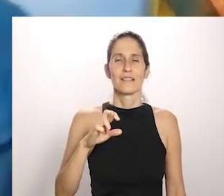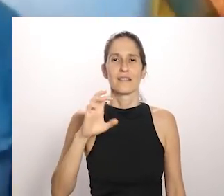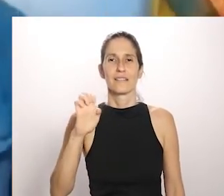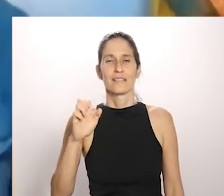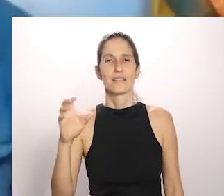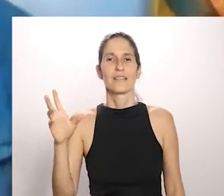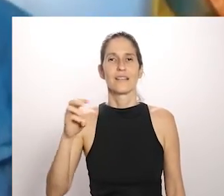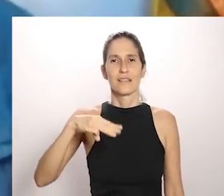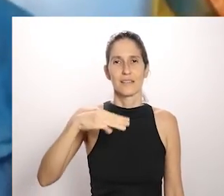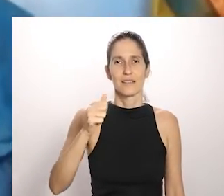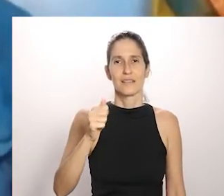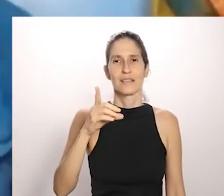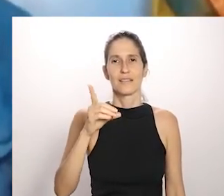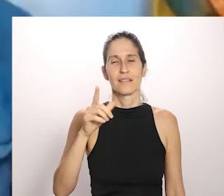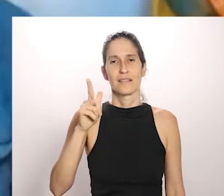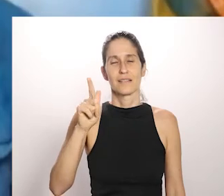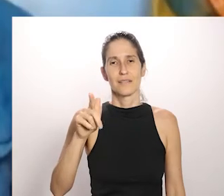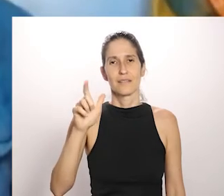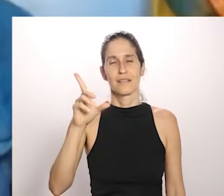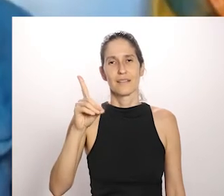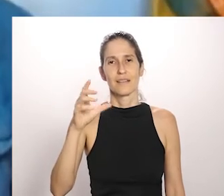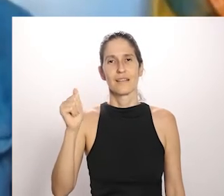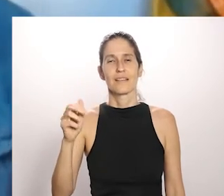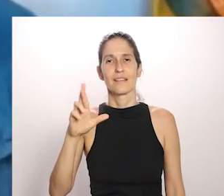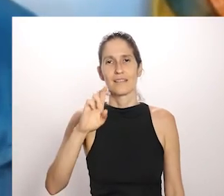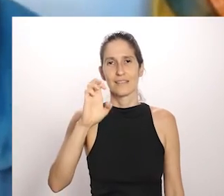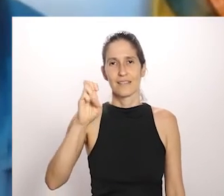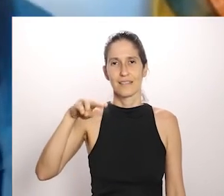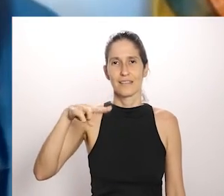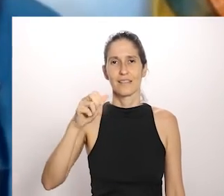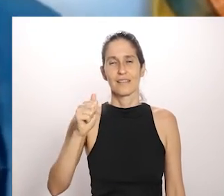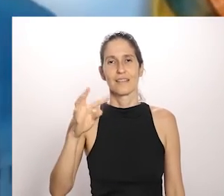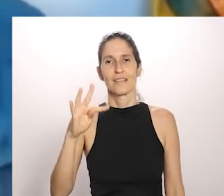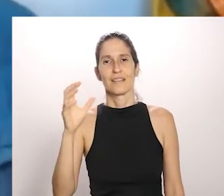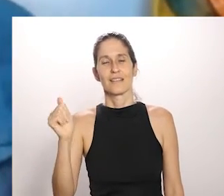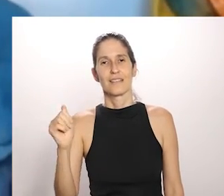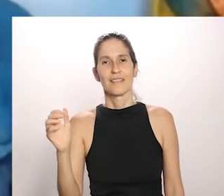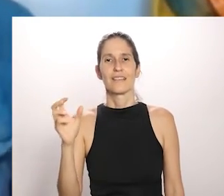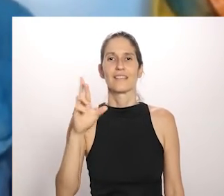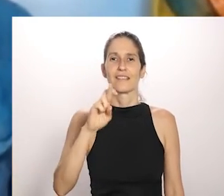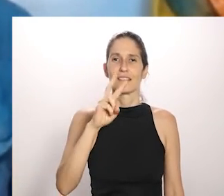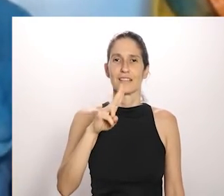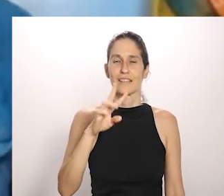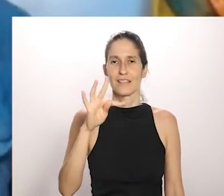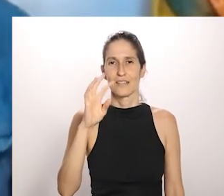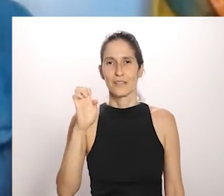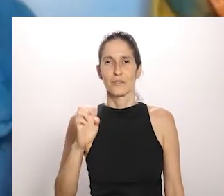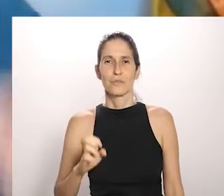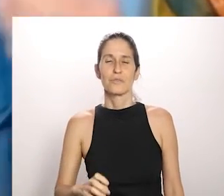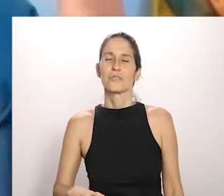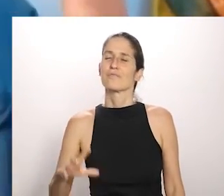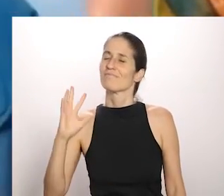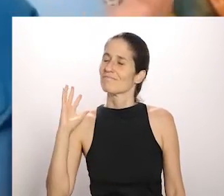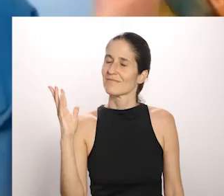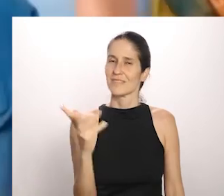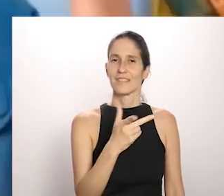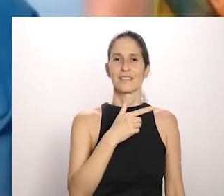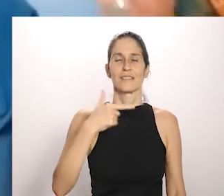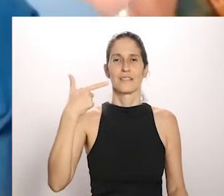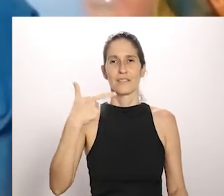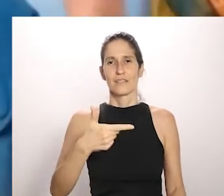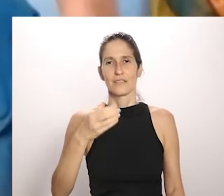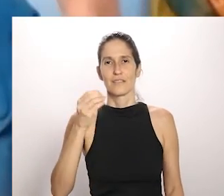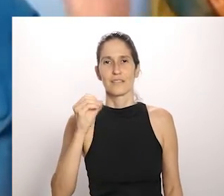Levi Magda Put Renata Matar Renata Amaral Ruto e Pajeu que maravilha 20º